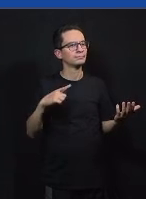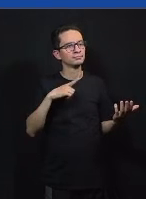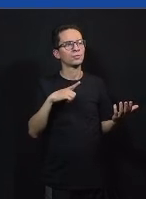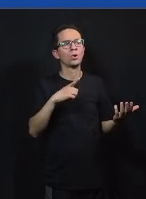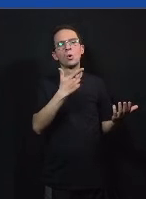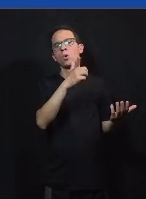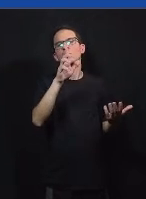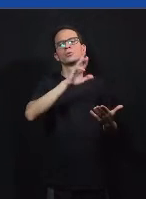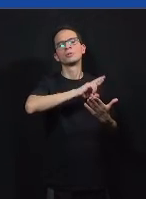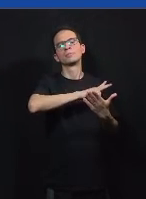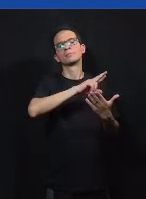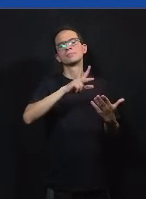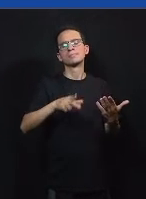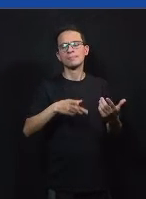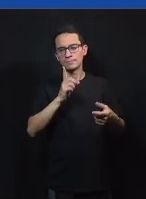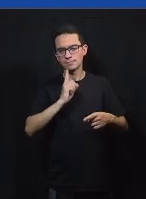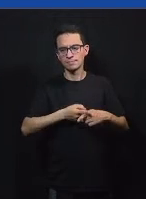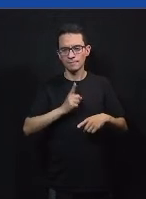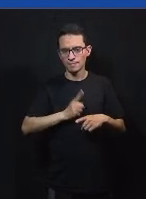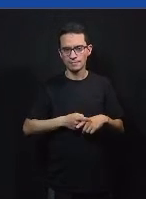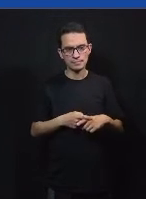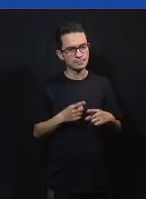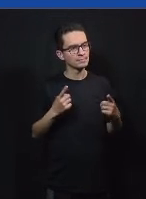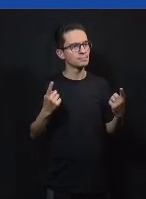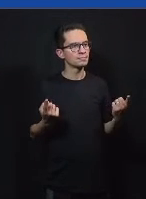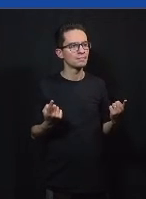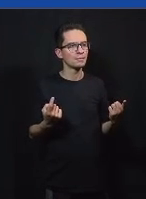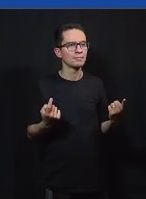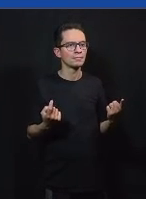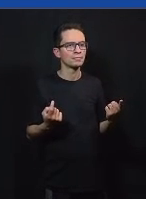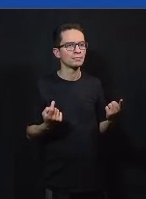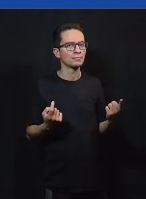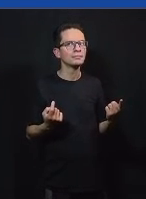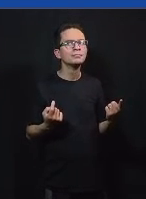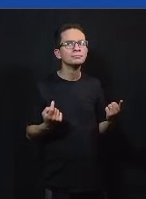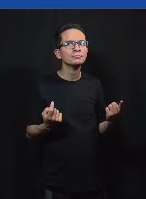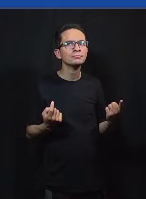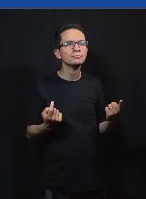encontra algo que tem riscos e aproveita que tem riscos